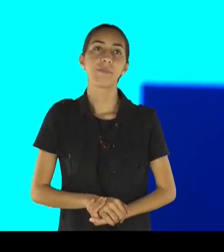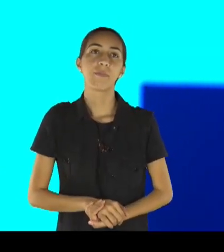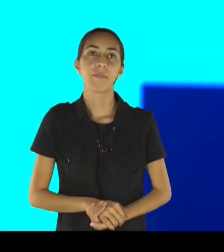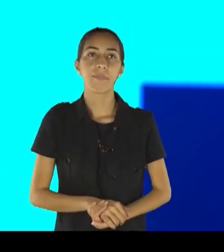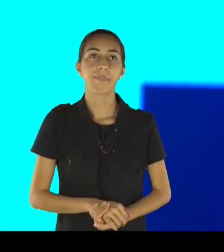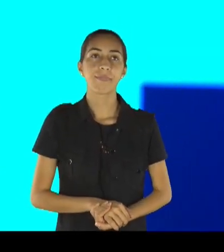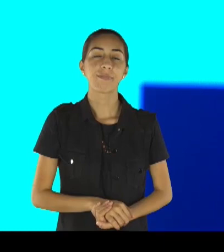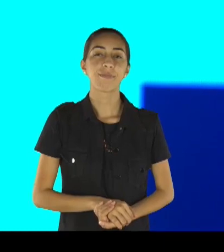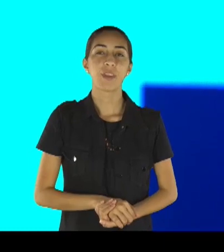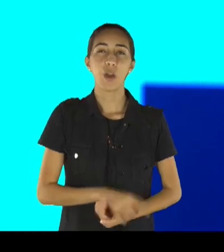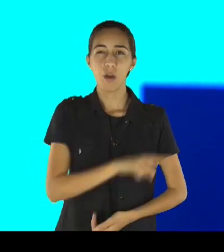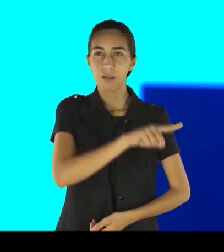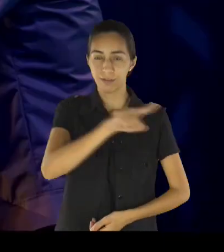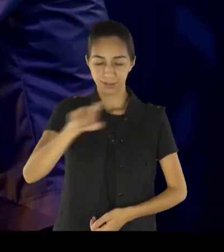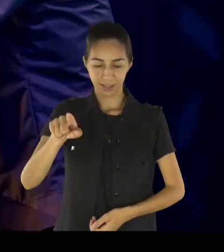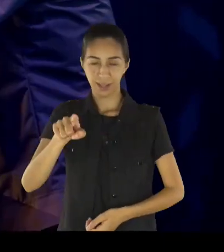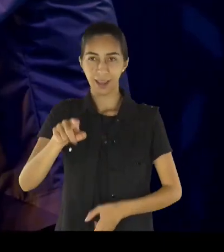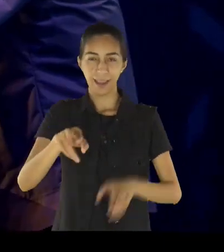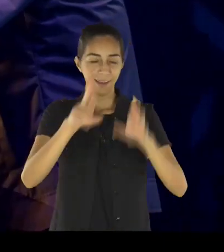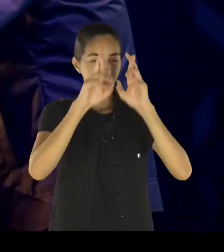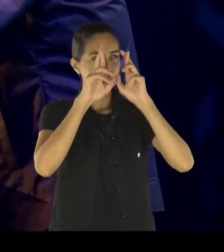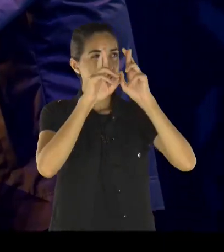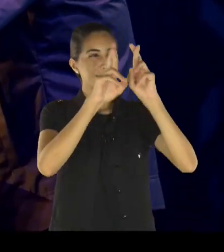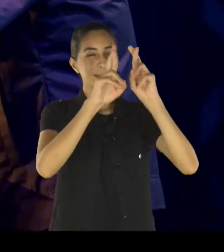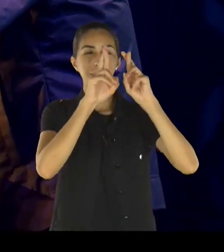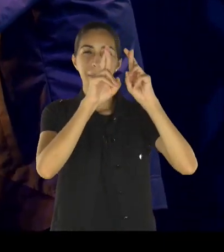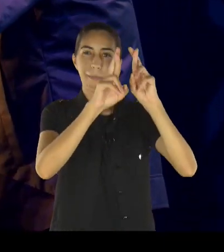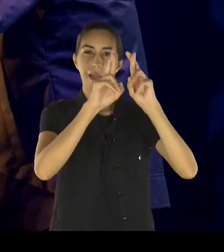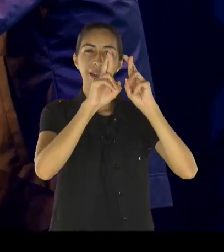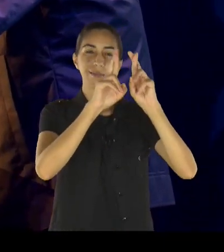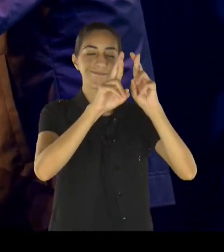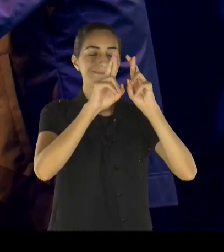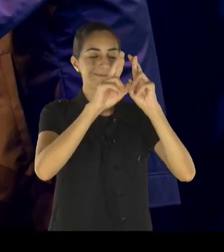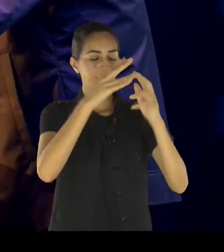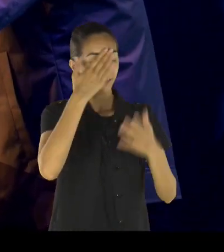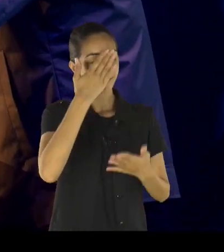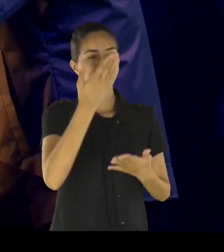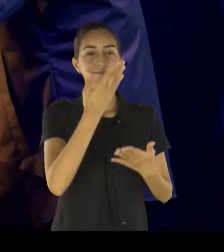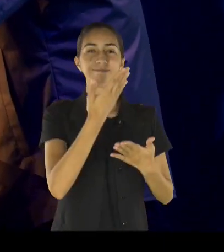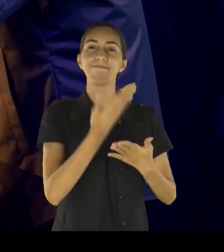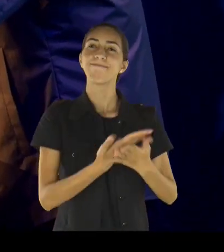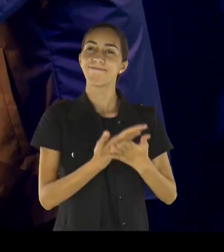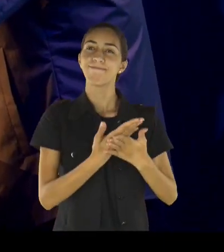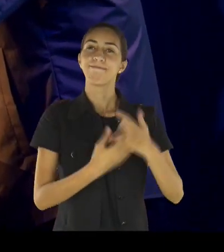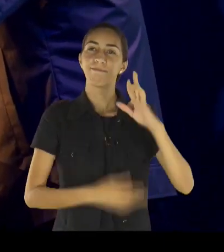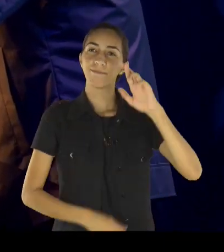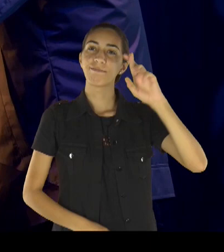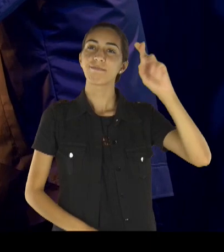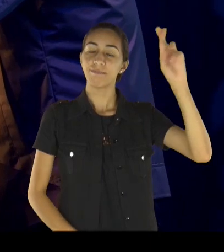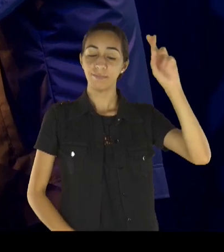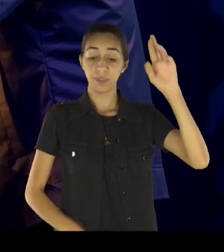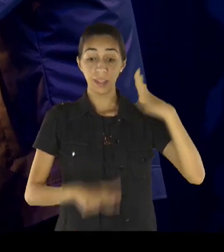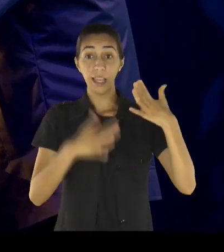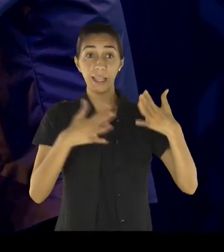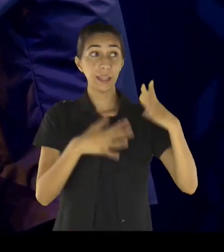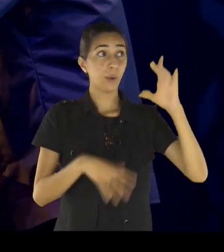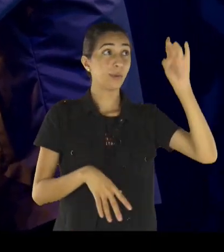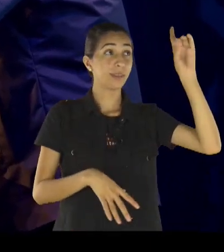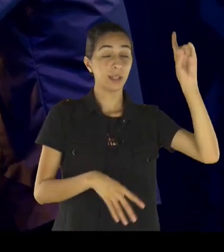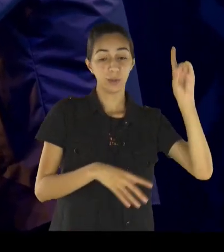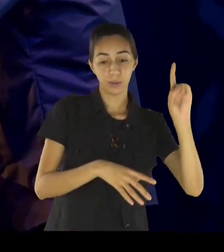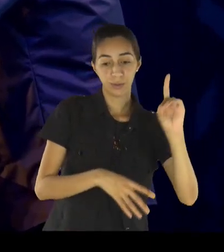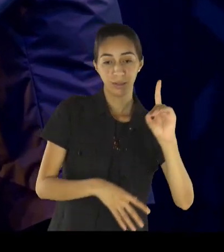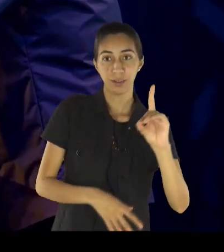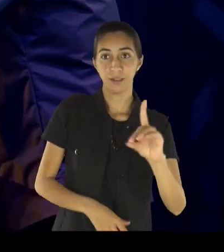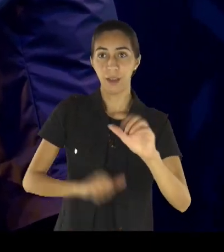mas os que esperam, no Senhor, se você esperar, se eu esperar, no Senhor, as minhas forças, vão ser renovadas,